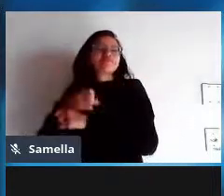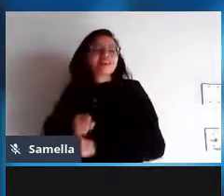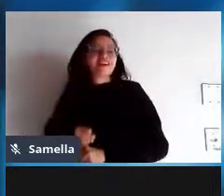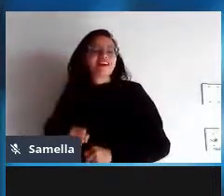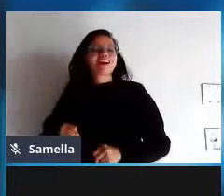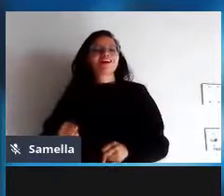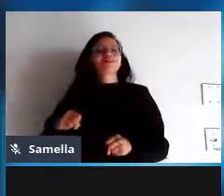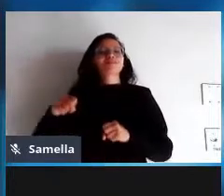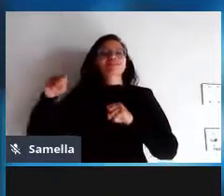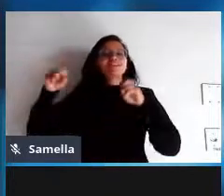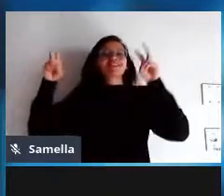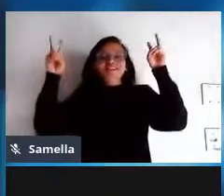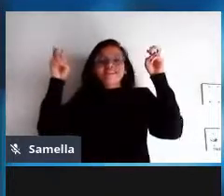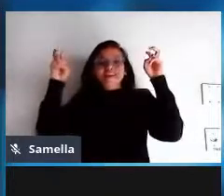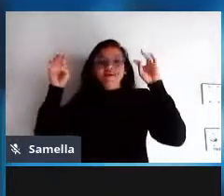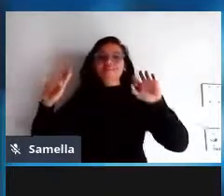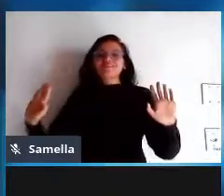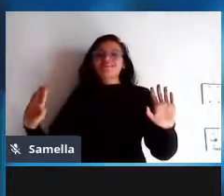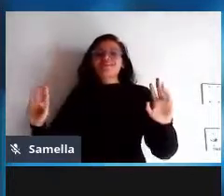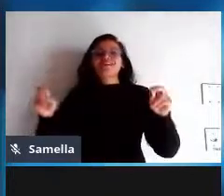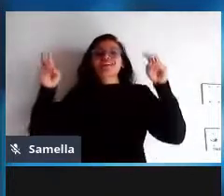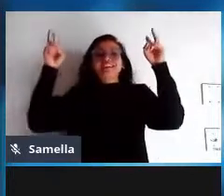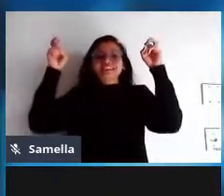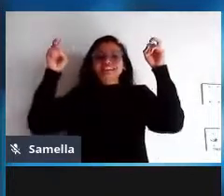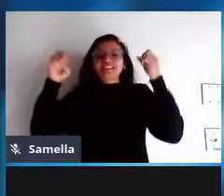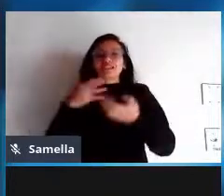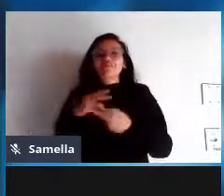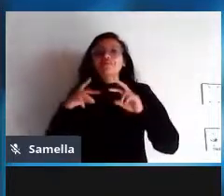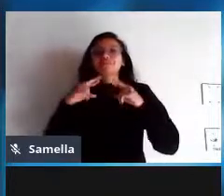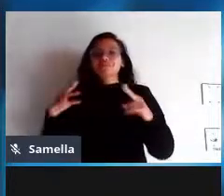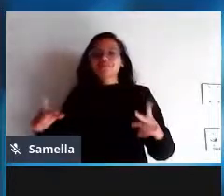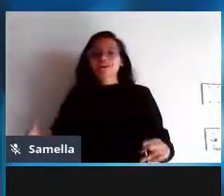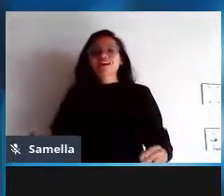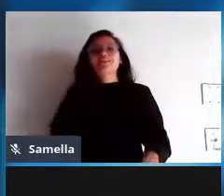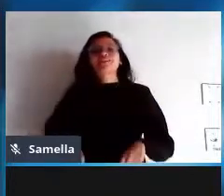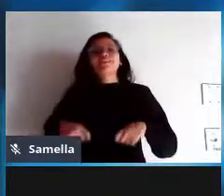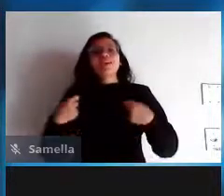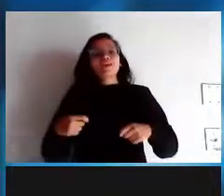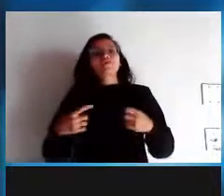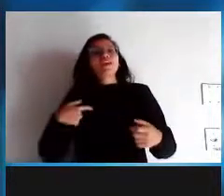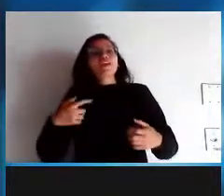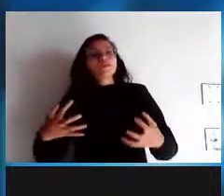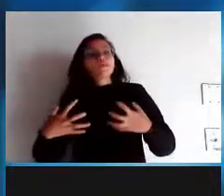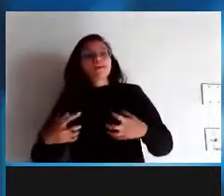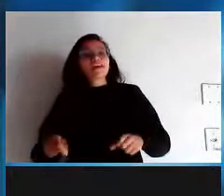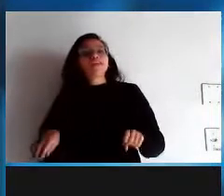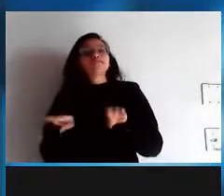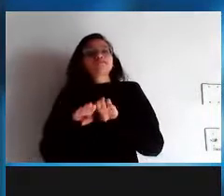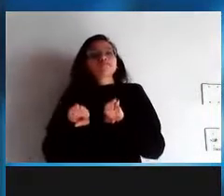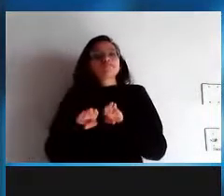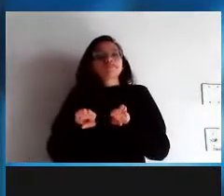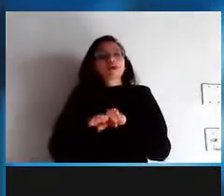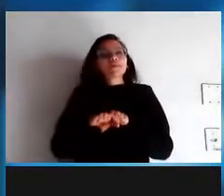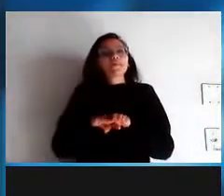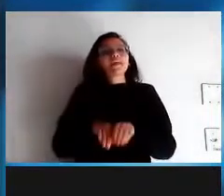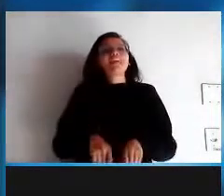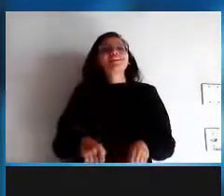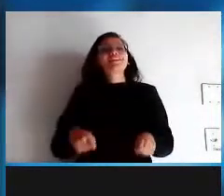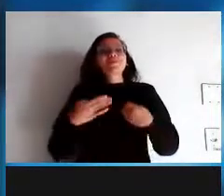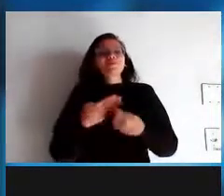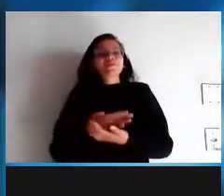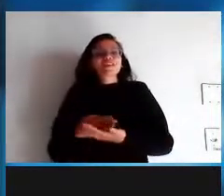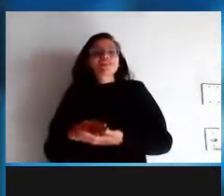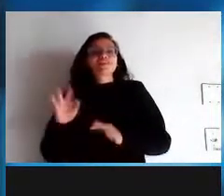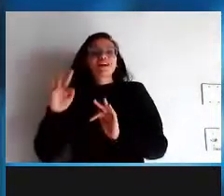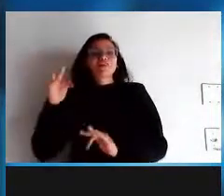mesmo assim a gente tem muito assunto e eu quero deixar um espaço para o pessoal poder perguntar se quiser fazer alguma pergunta no final tá certo